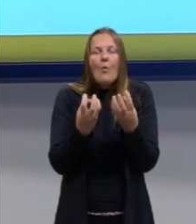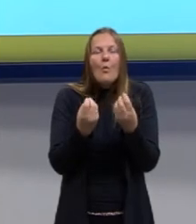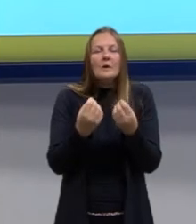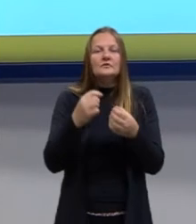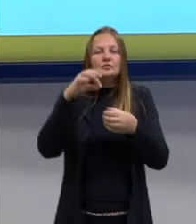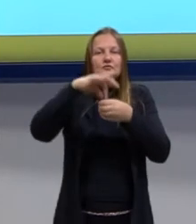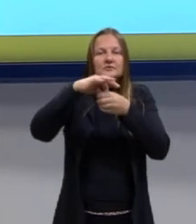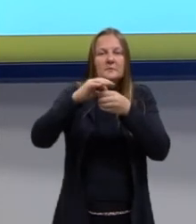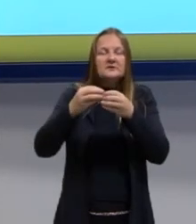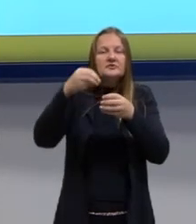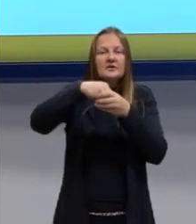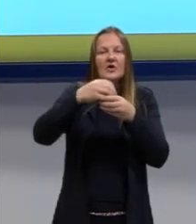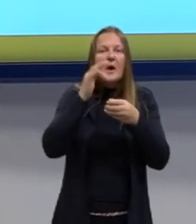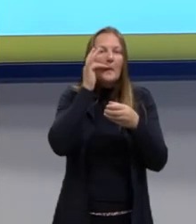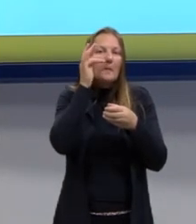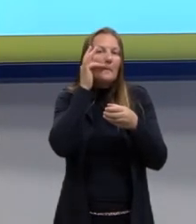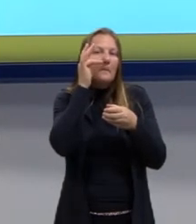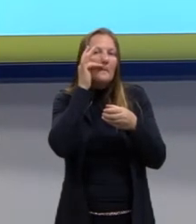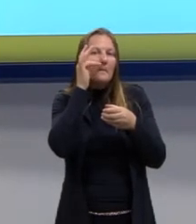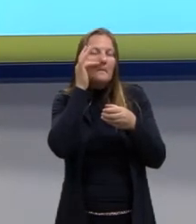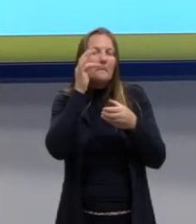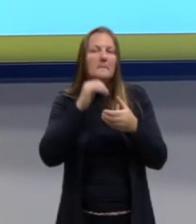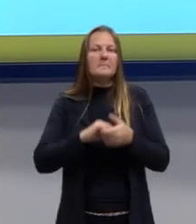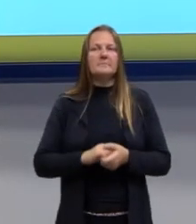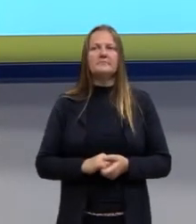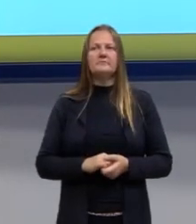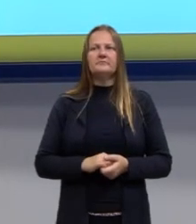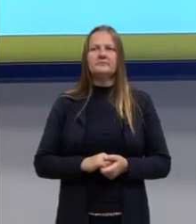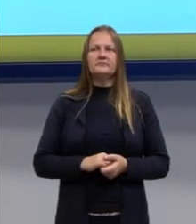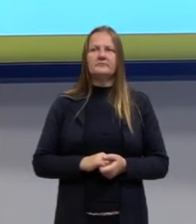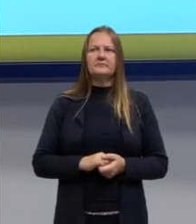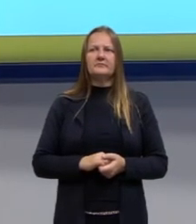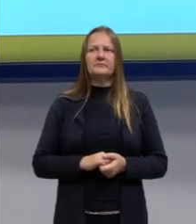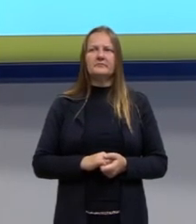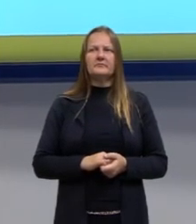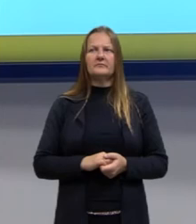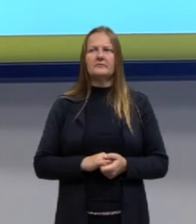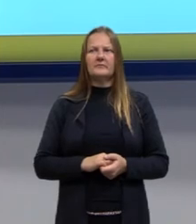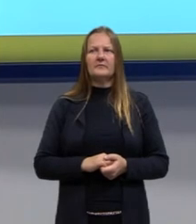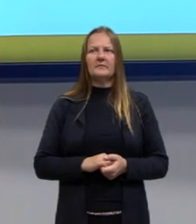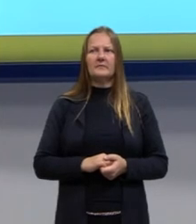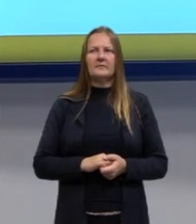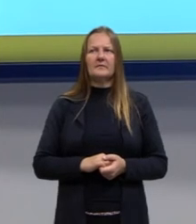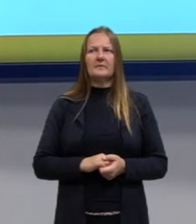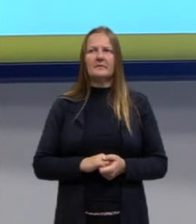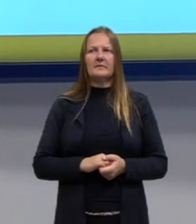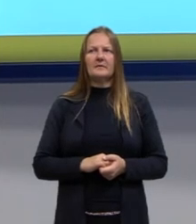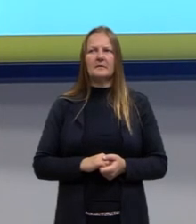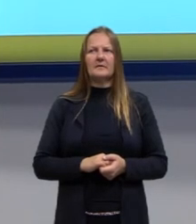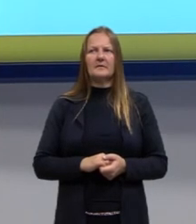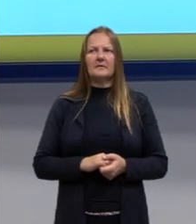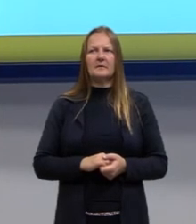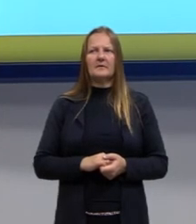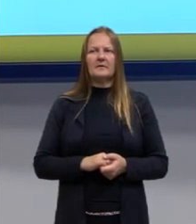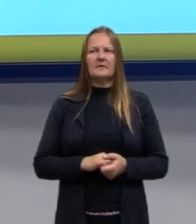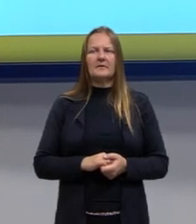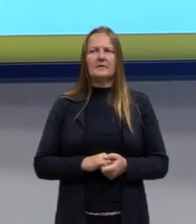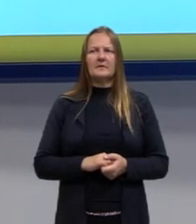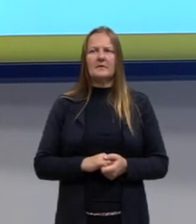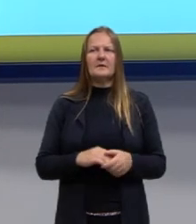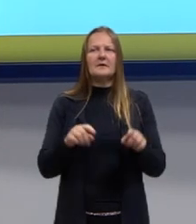é uma razão boa, mas também não está relacionada à preguiça gigante.